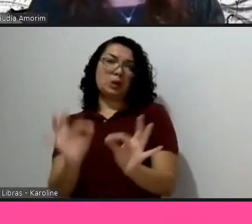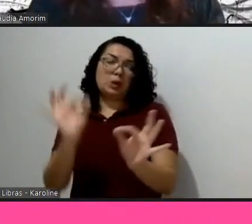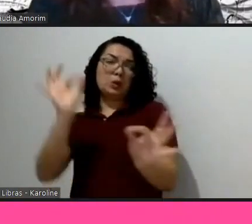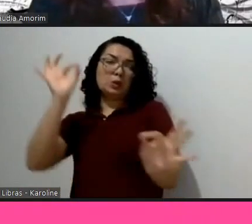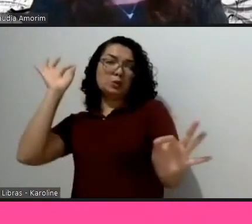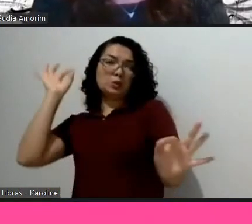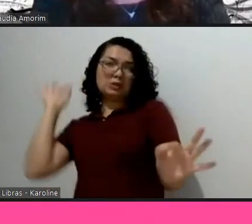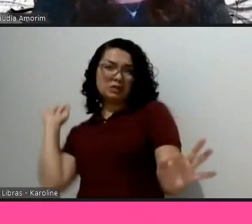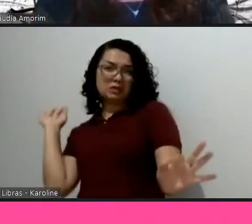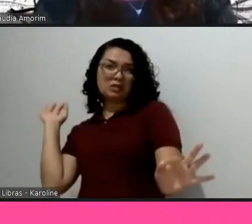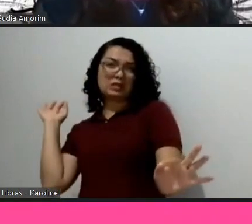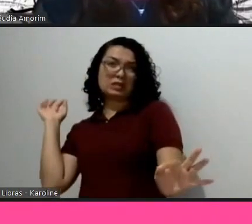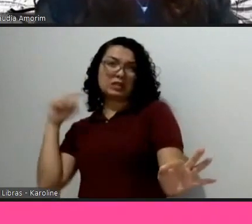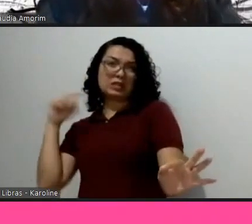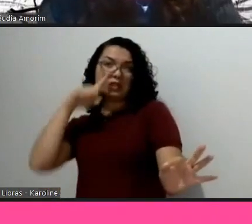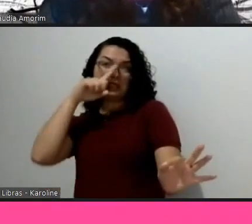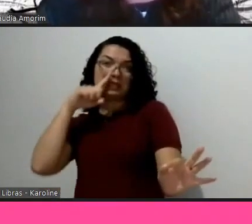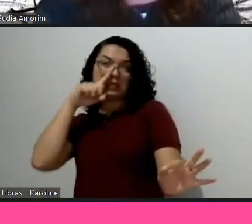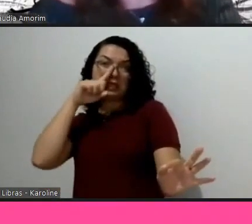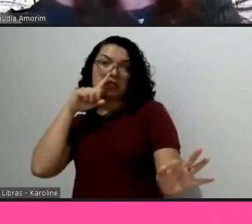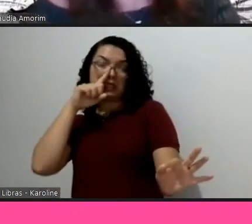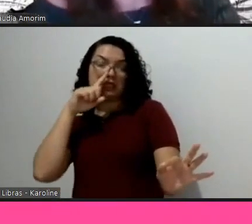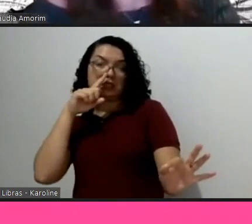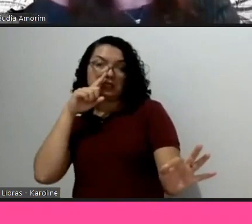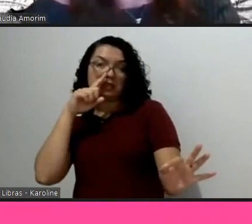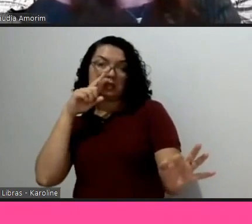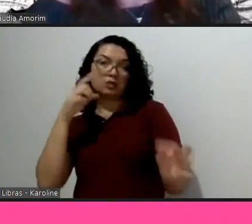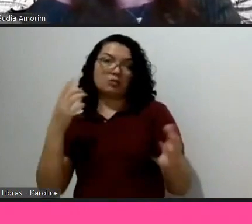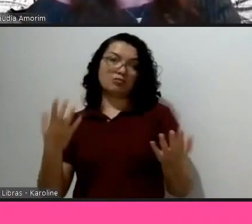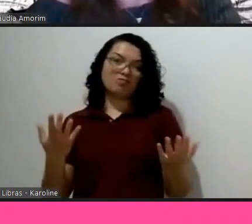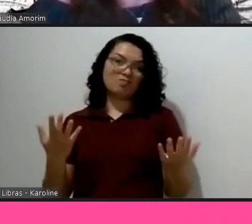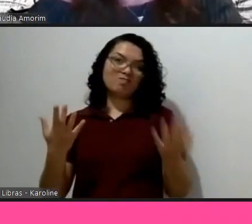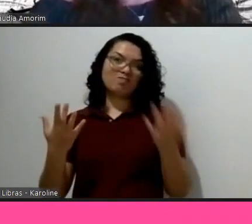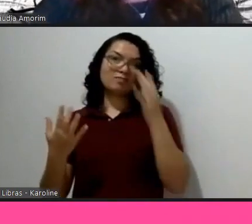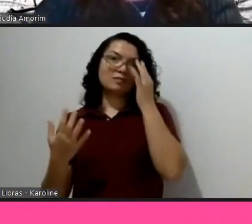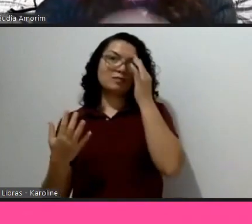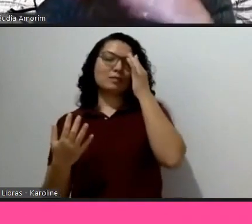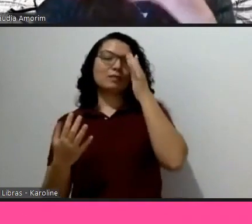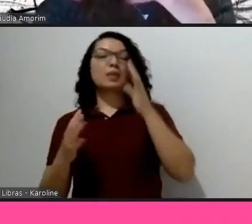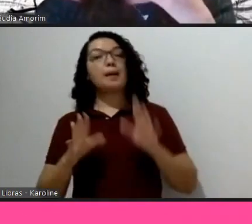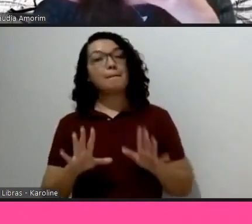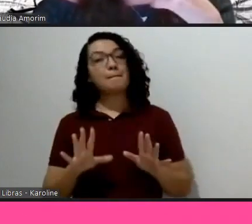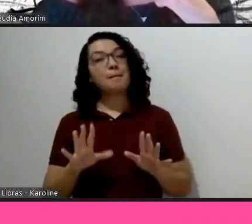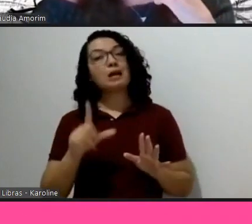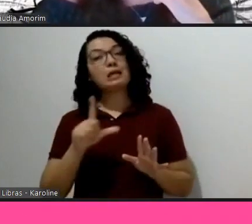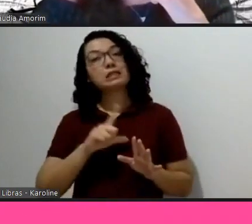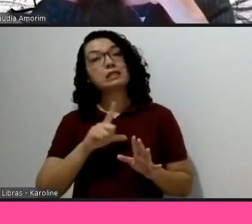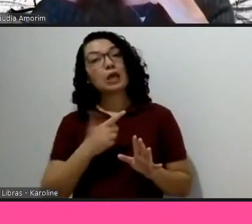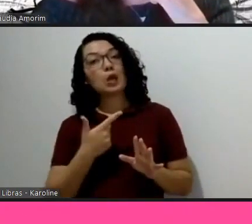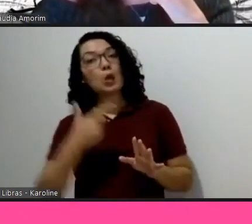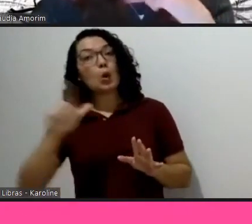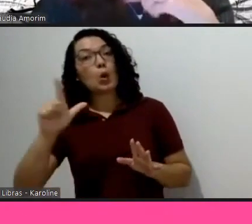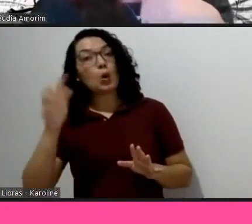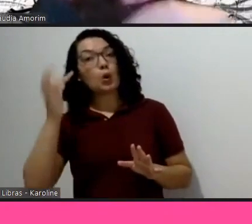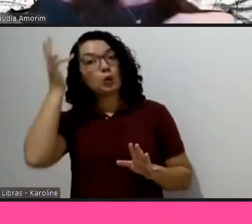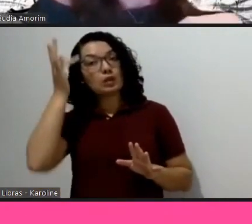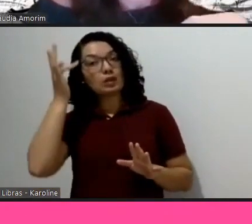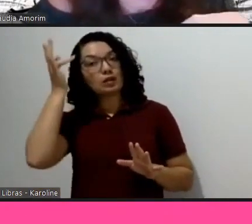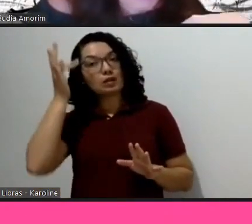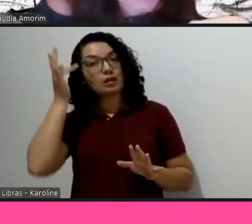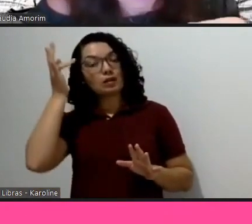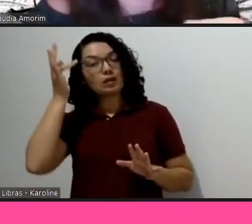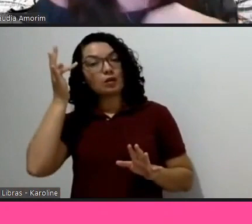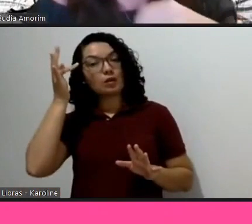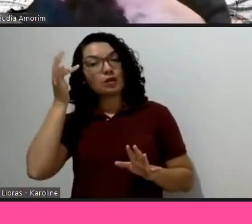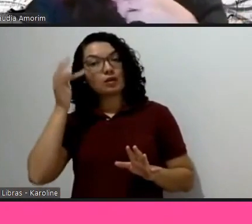hoje, muito mais agravada do que a gente tinha há 500 anos. Mas tem uma outra corrente que também fala o seguinte, olha, esse impacto aí é